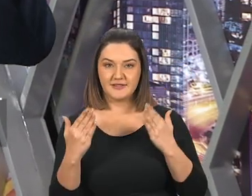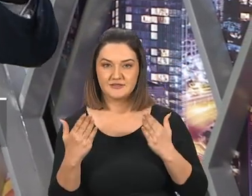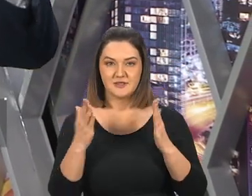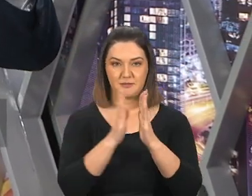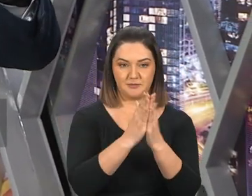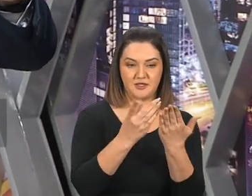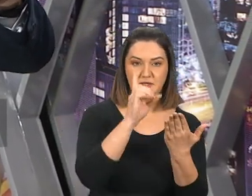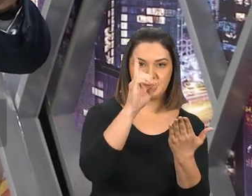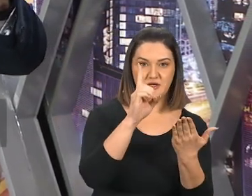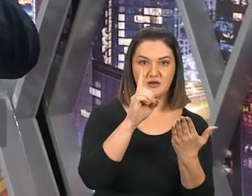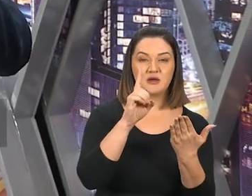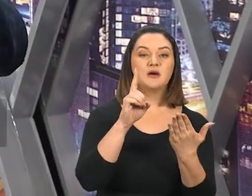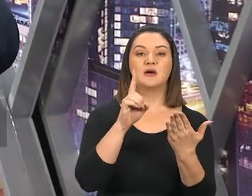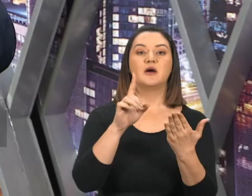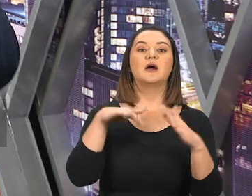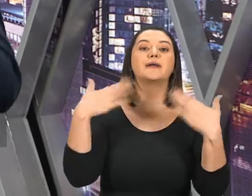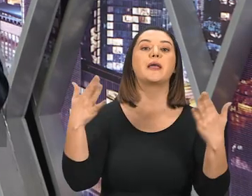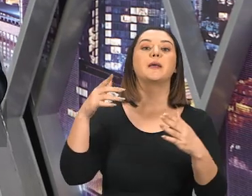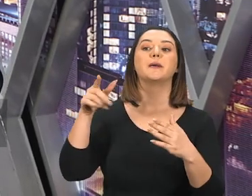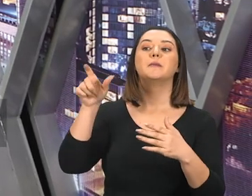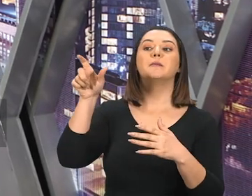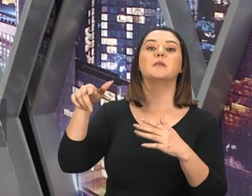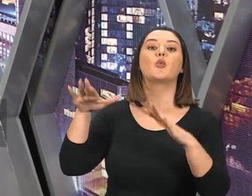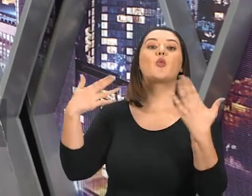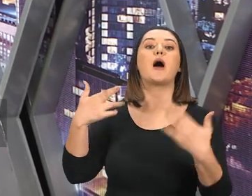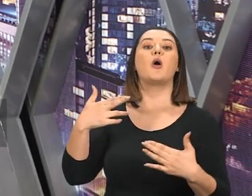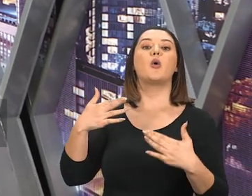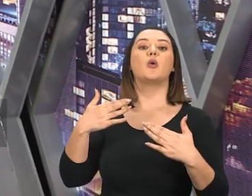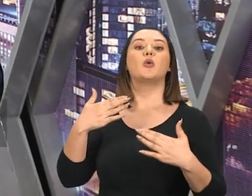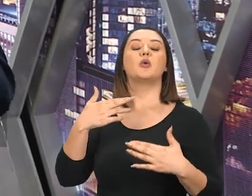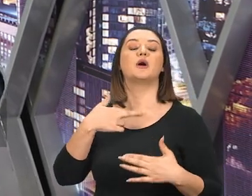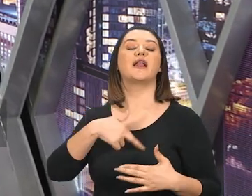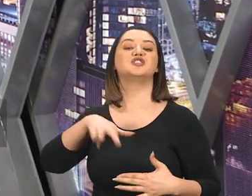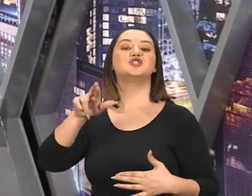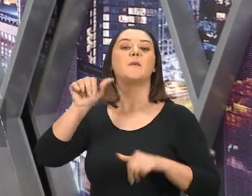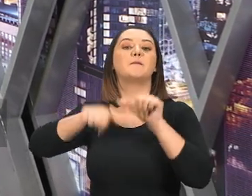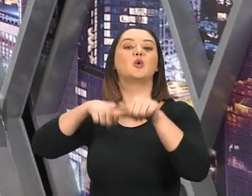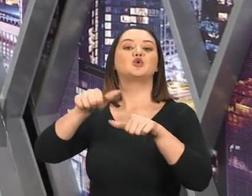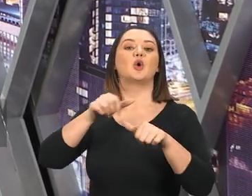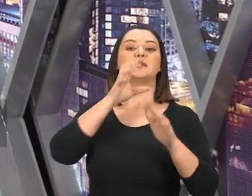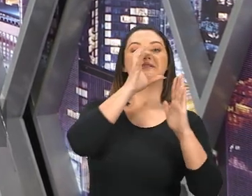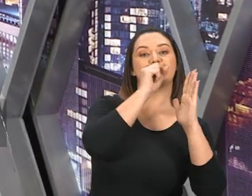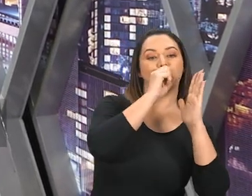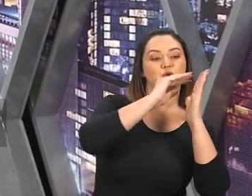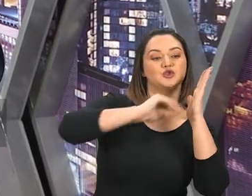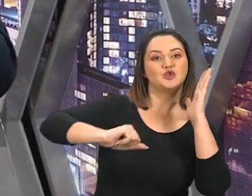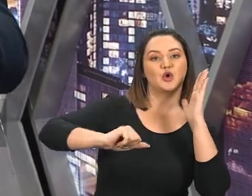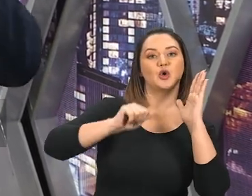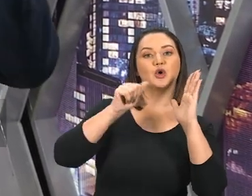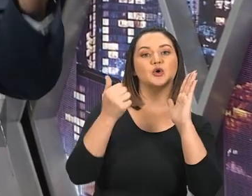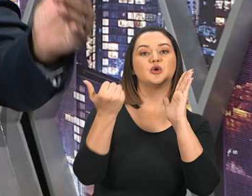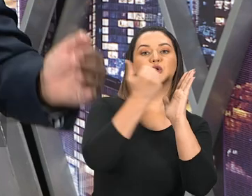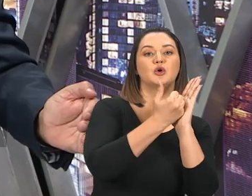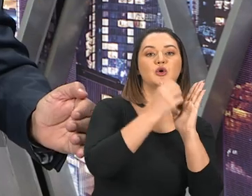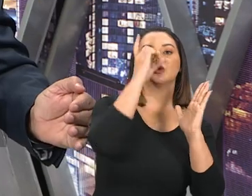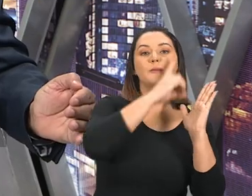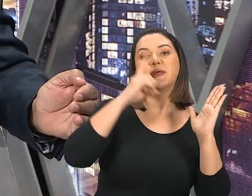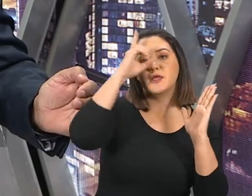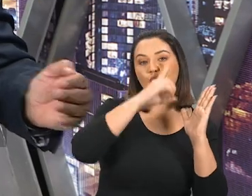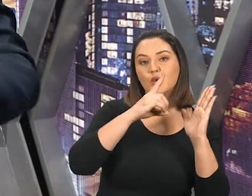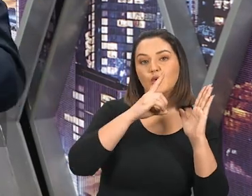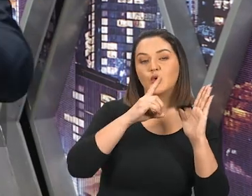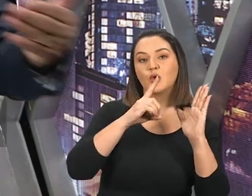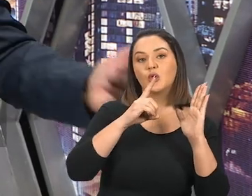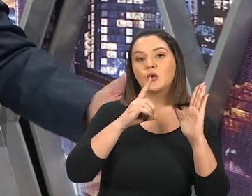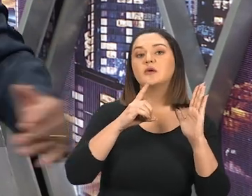Você vê que foi esse sistema religioso, Que mudou o sábado para o domingo, Veja, Jogou a verdade por terra, Foi esse sistema que perseguiu a igreja,